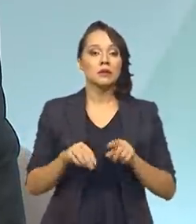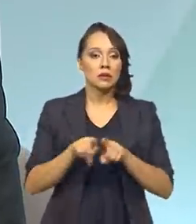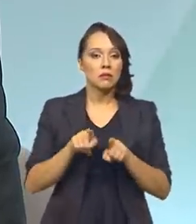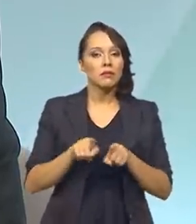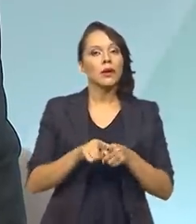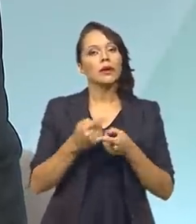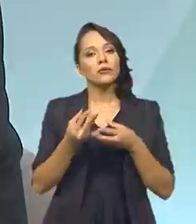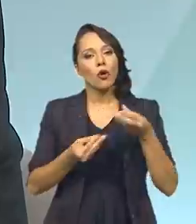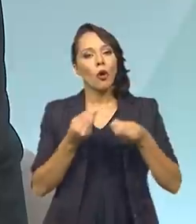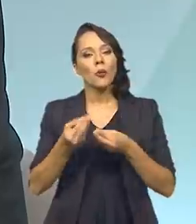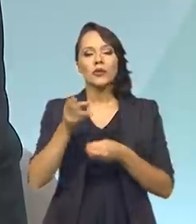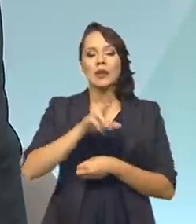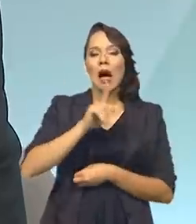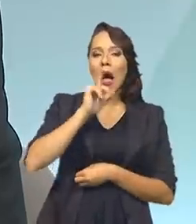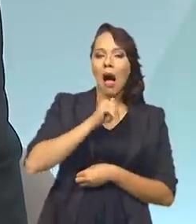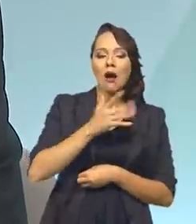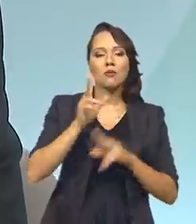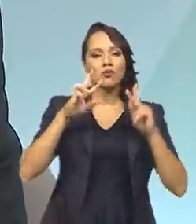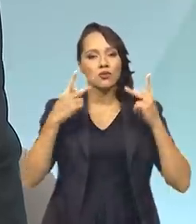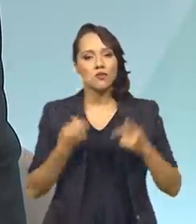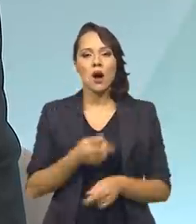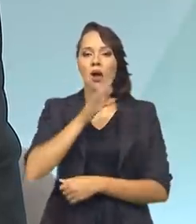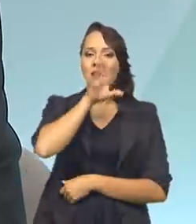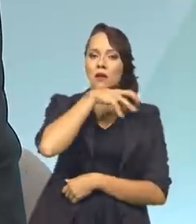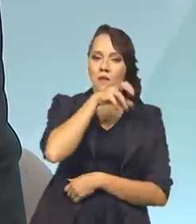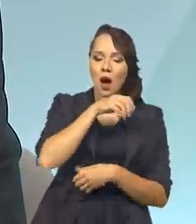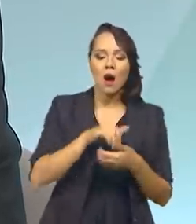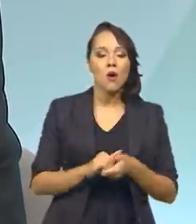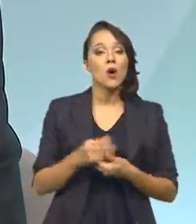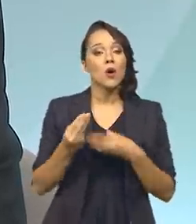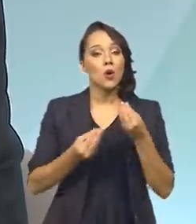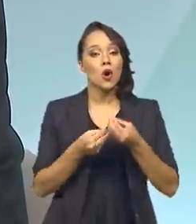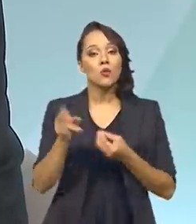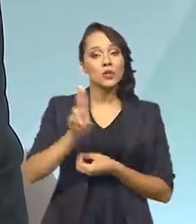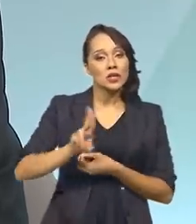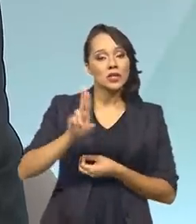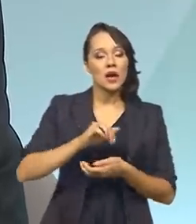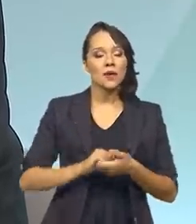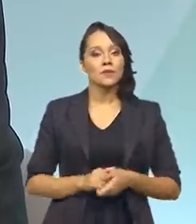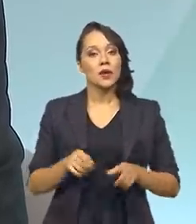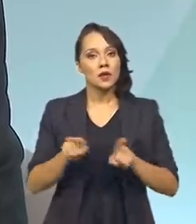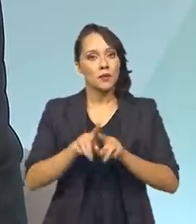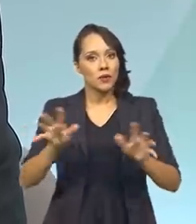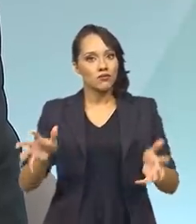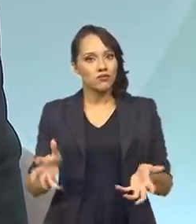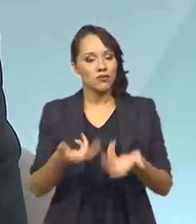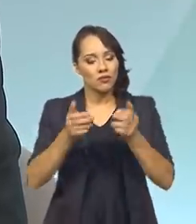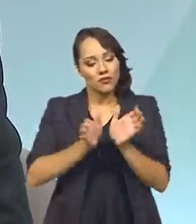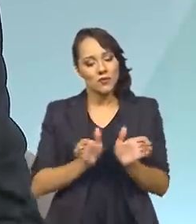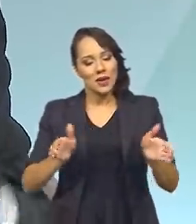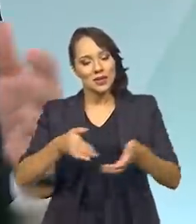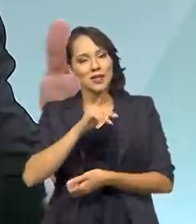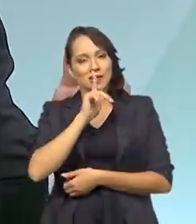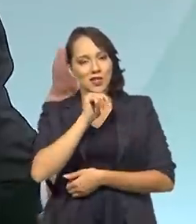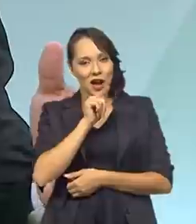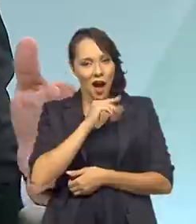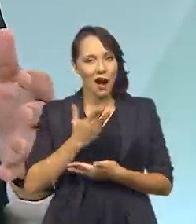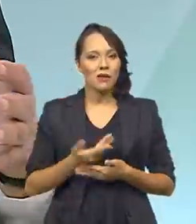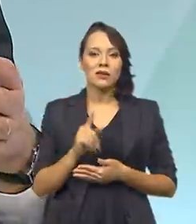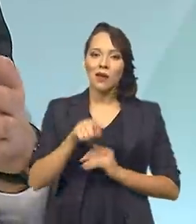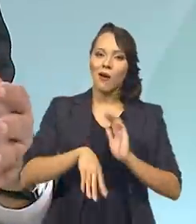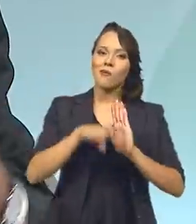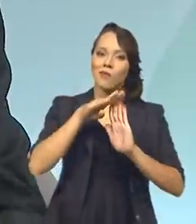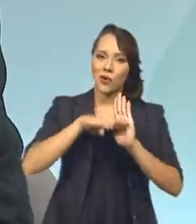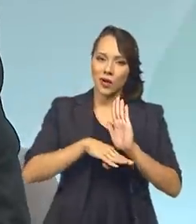animal, da forma da racionalização na utilização desses recursos, na revitalização das bacias hidrográficas. Há um programa